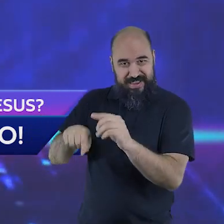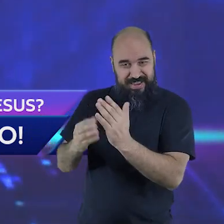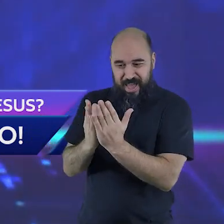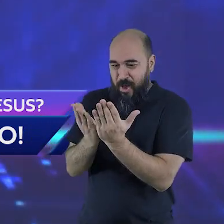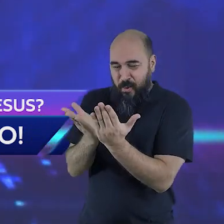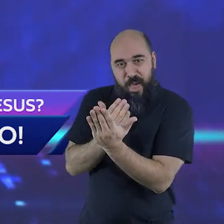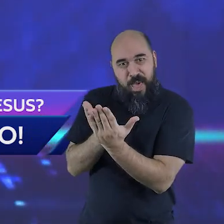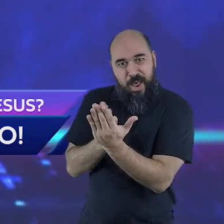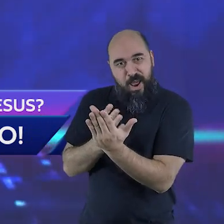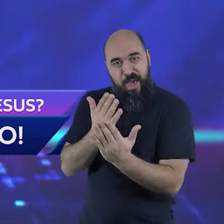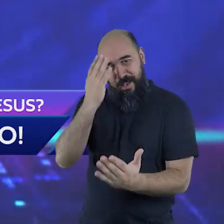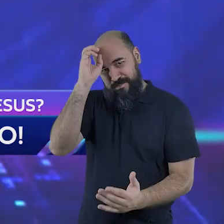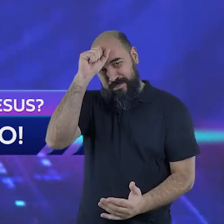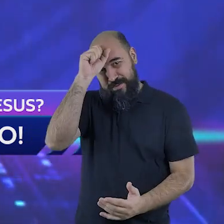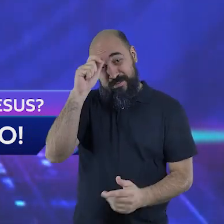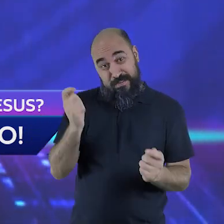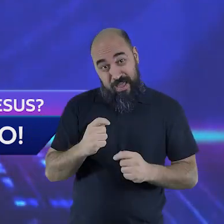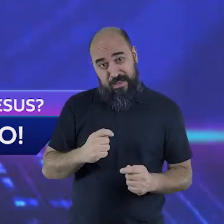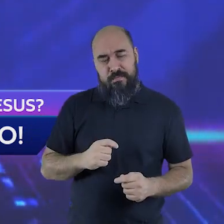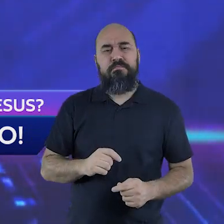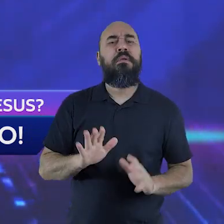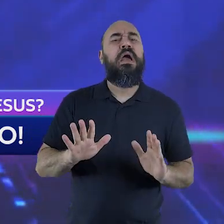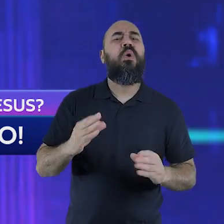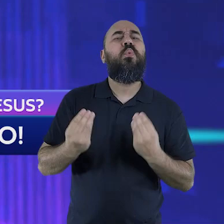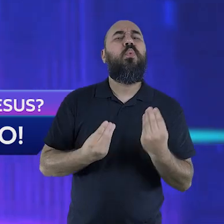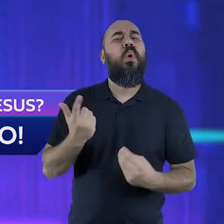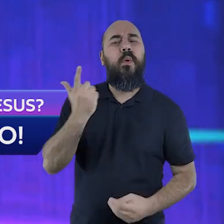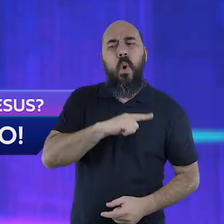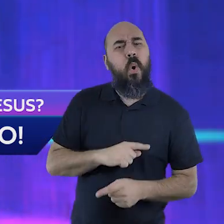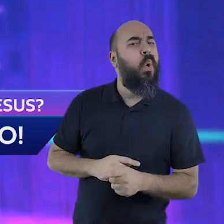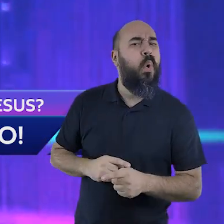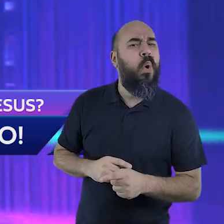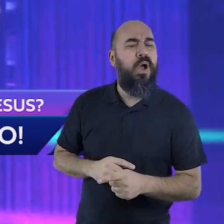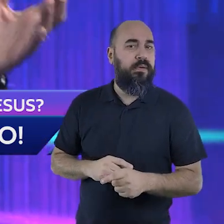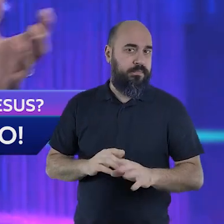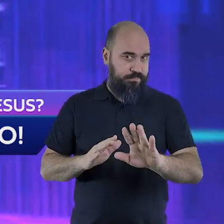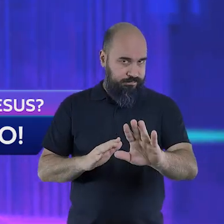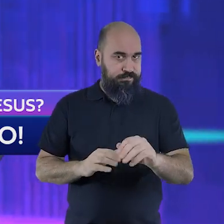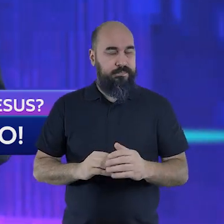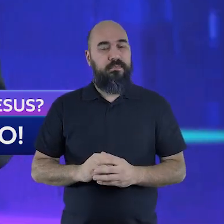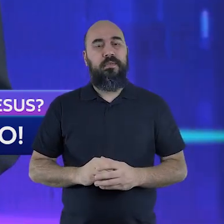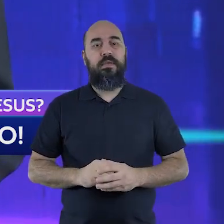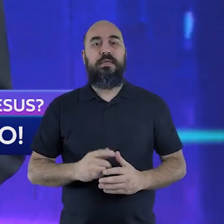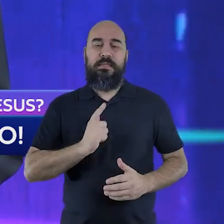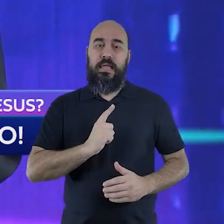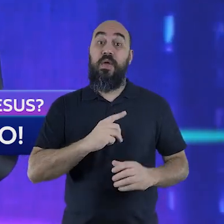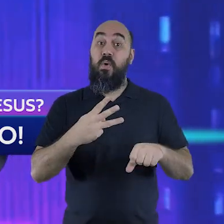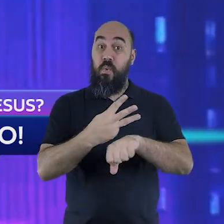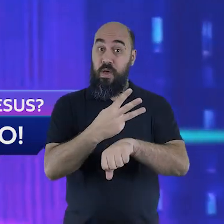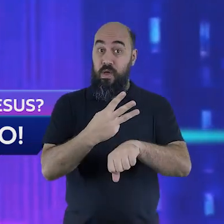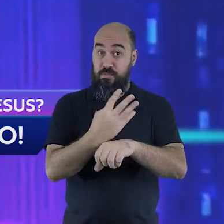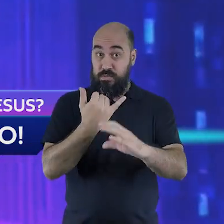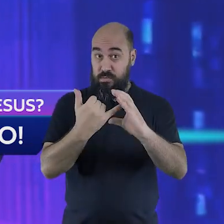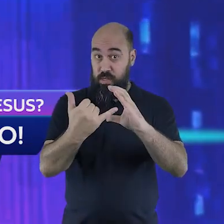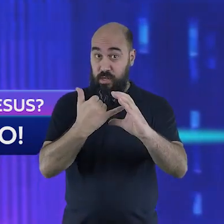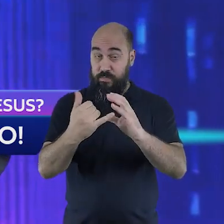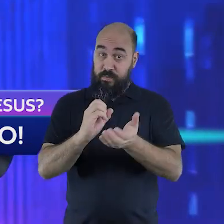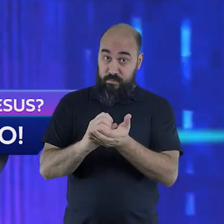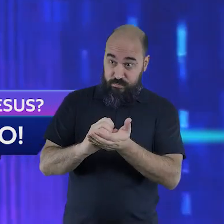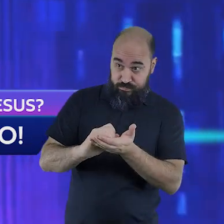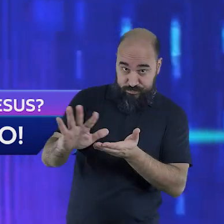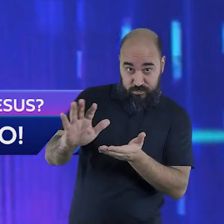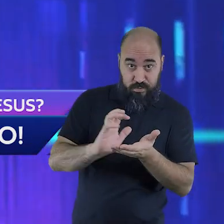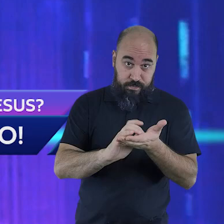e ser aluno da escola bíblica, tem algumas formas. A primeira é mandando uma mensagem para nós pelo WhatsApp. O número é 12